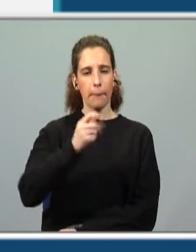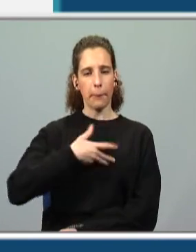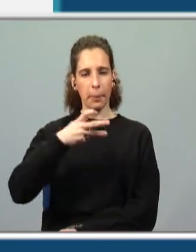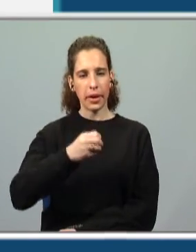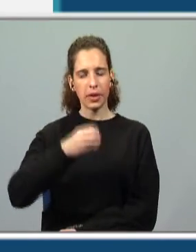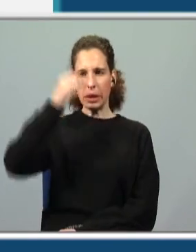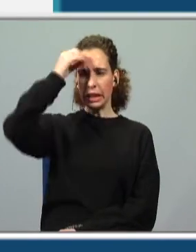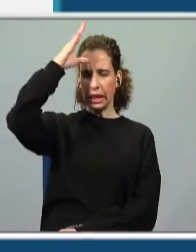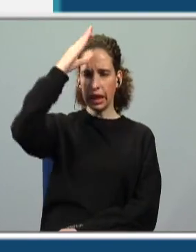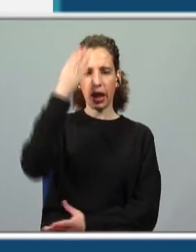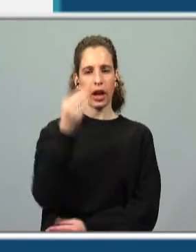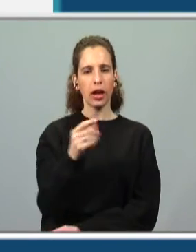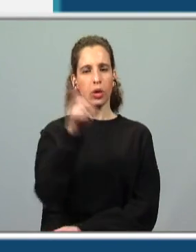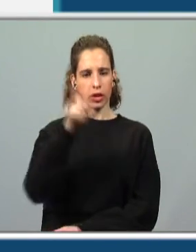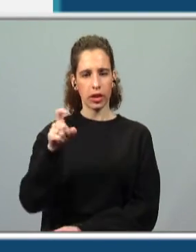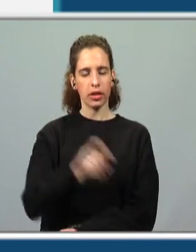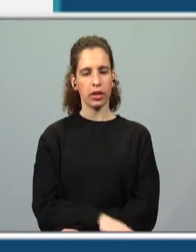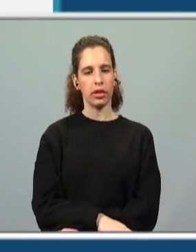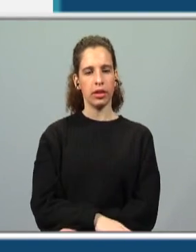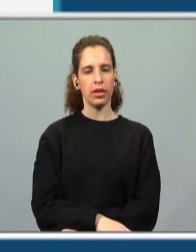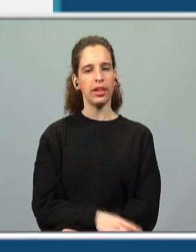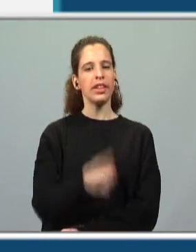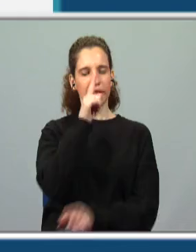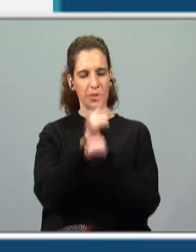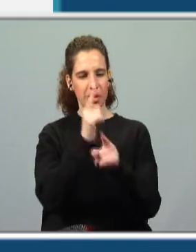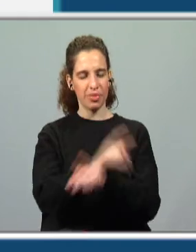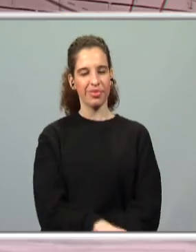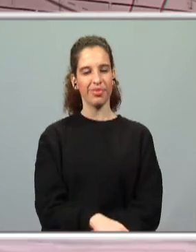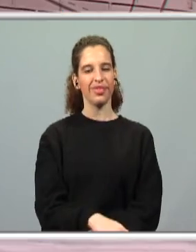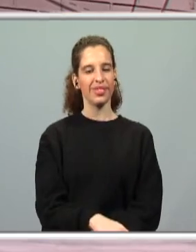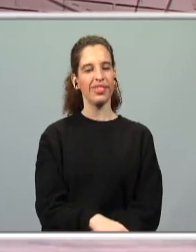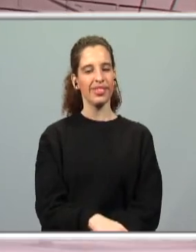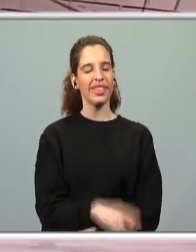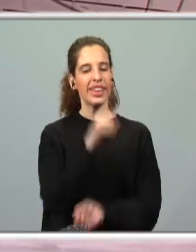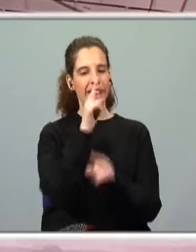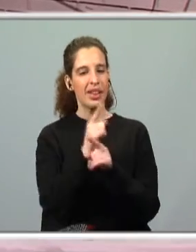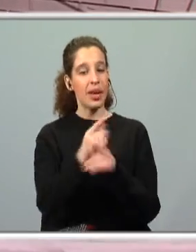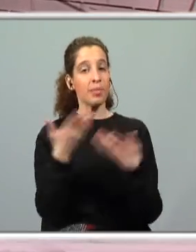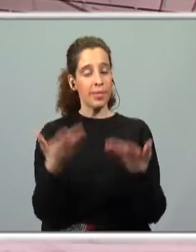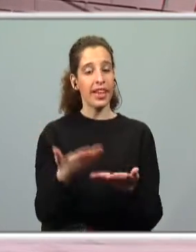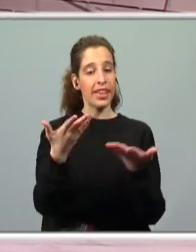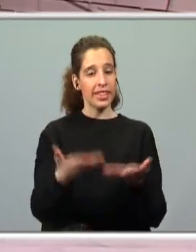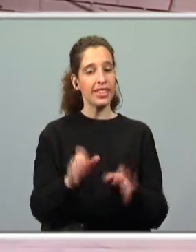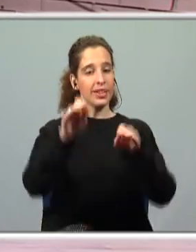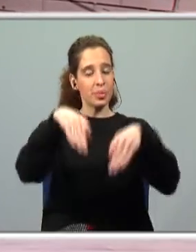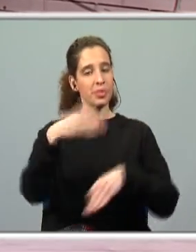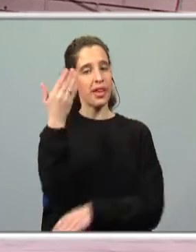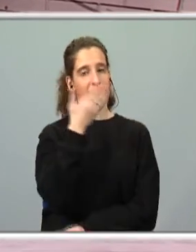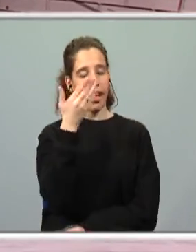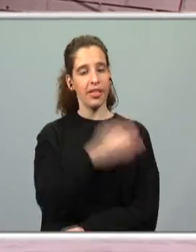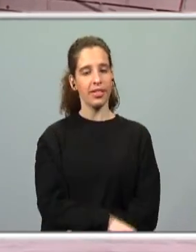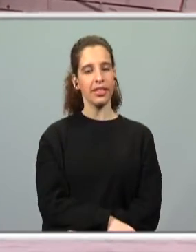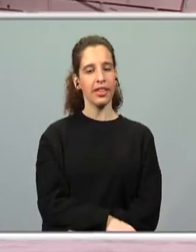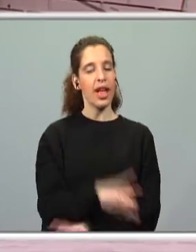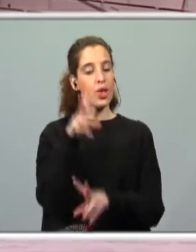Saz inteligente. Com "-z". É isso mesmo. É isso mesmo. Olha, e assim vamos acabar o nosso bloco,